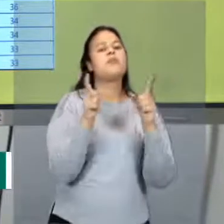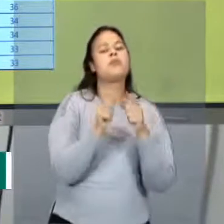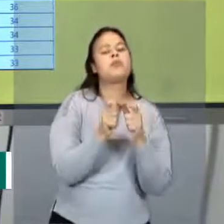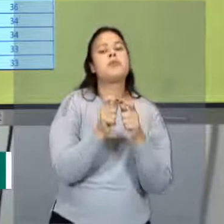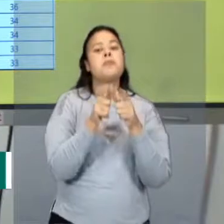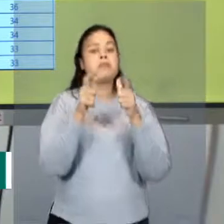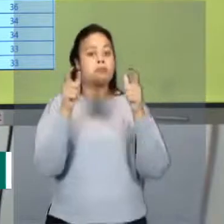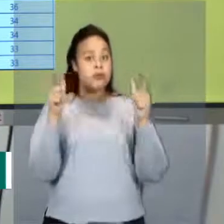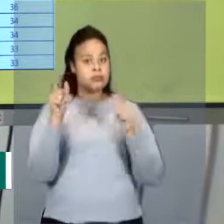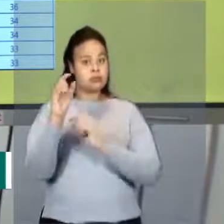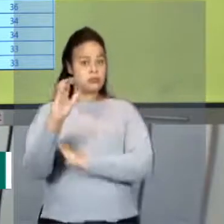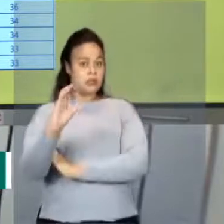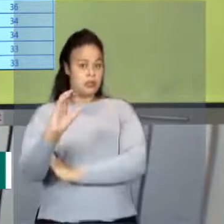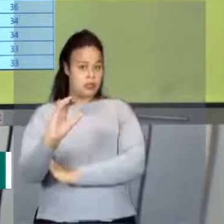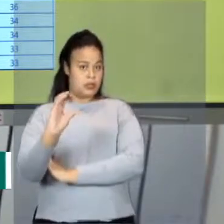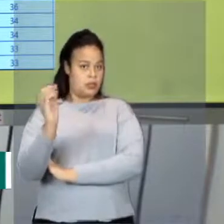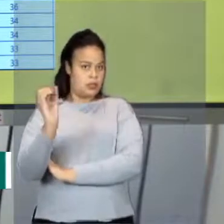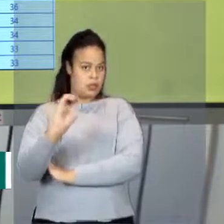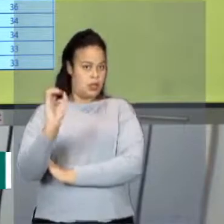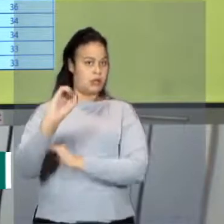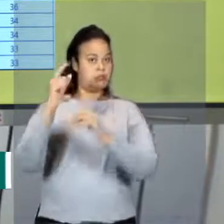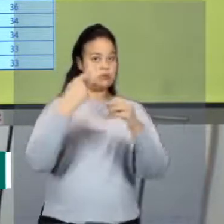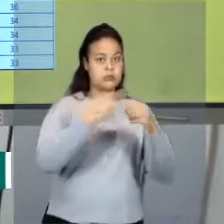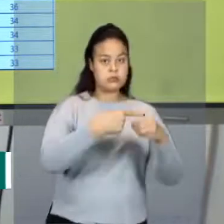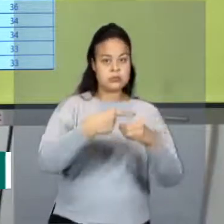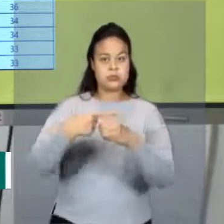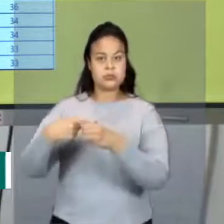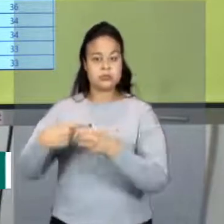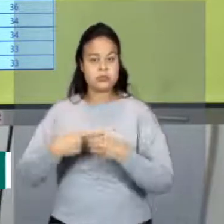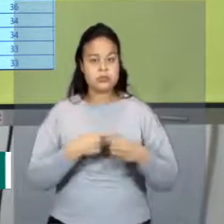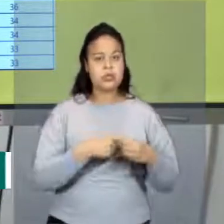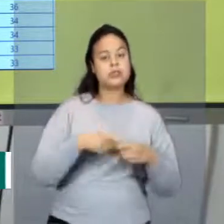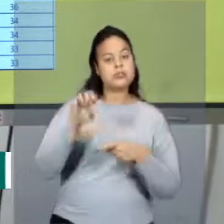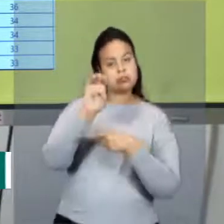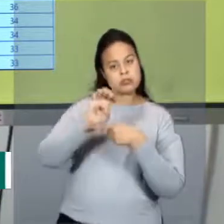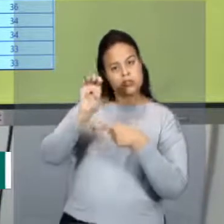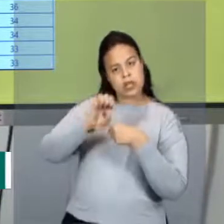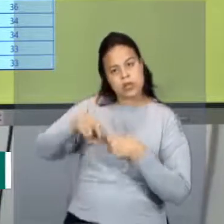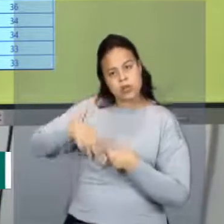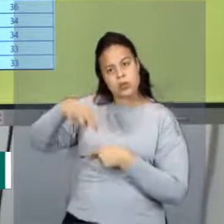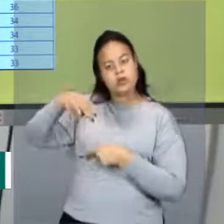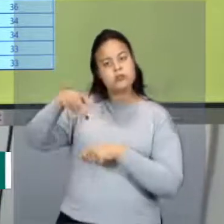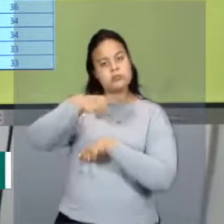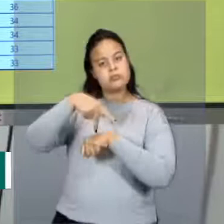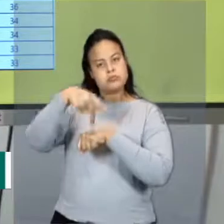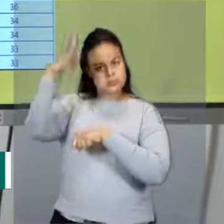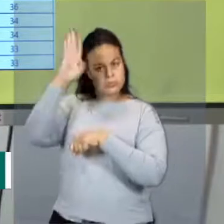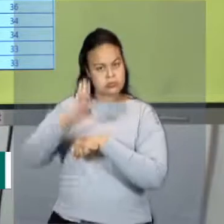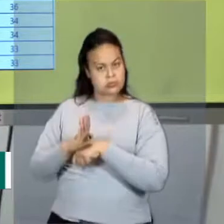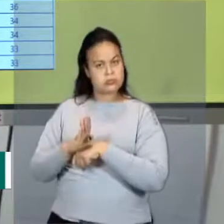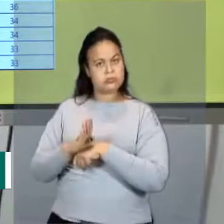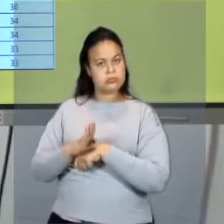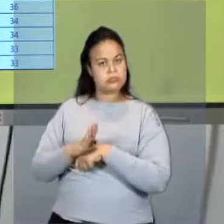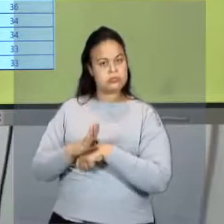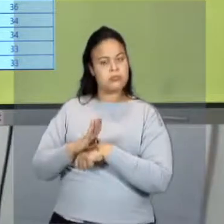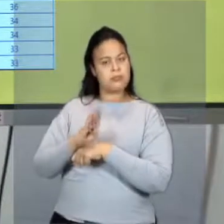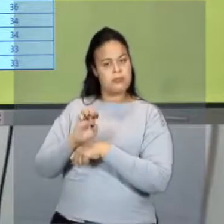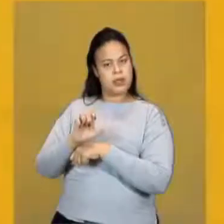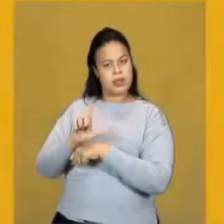em graus Celsius nas cidades dos estados da região norte do Brasil. Belém,